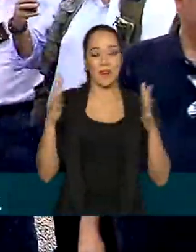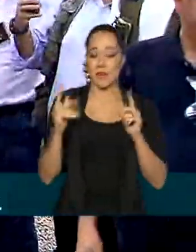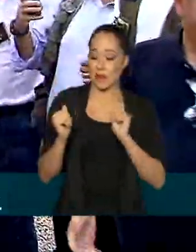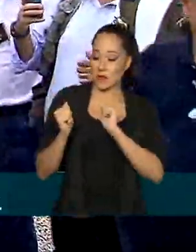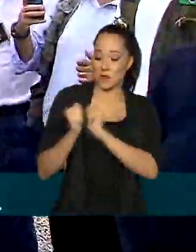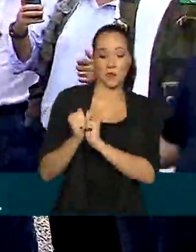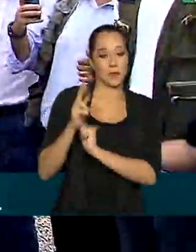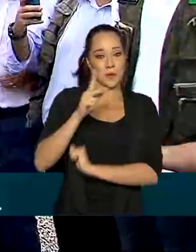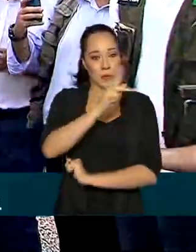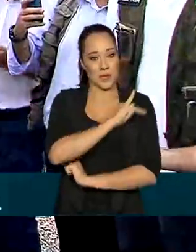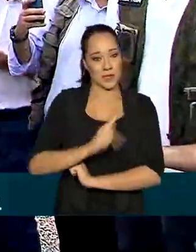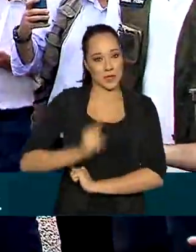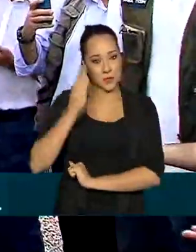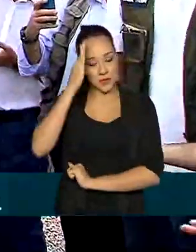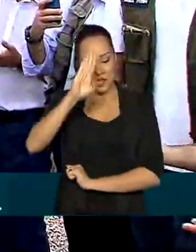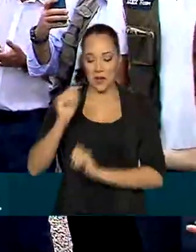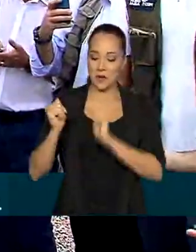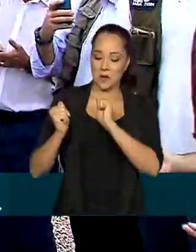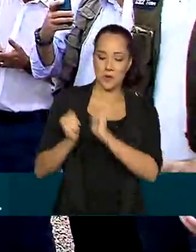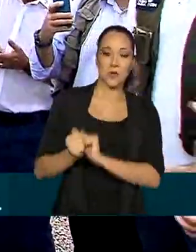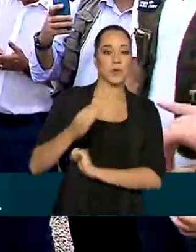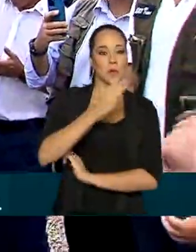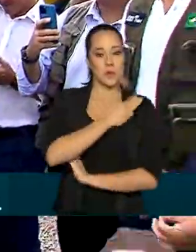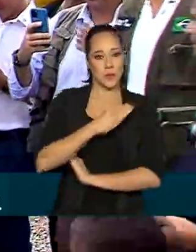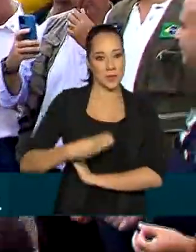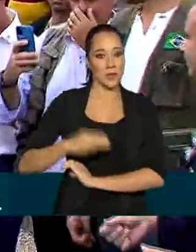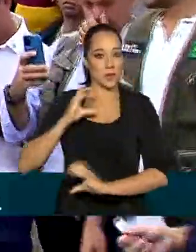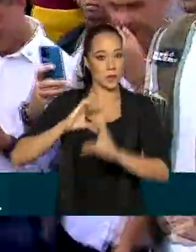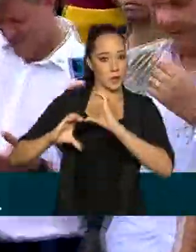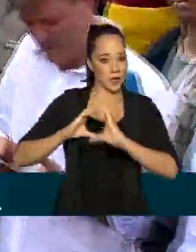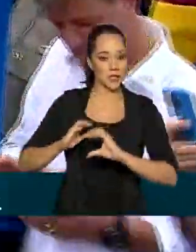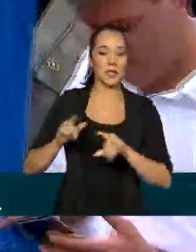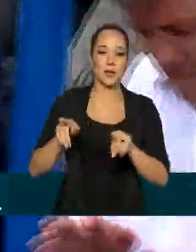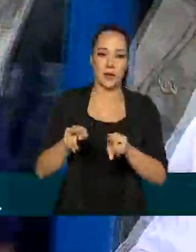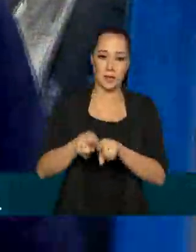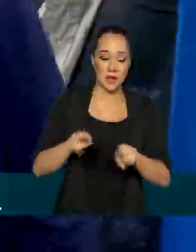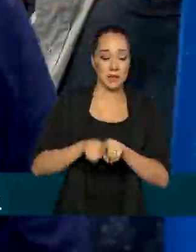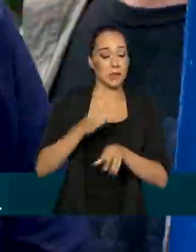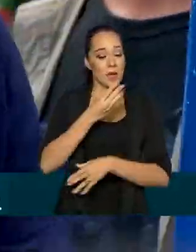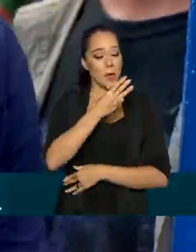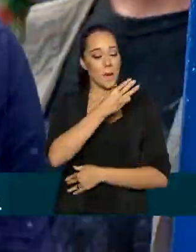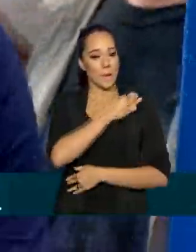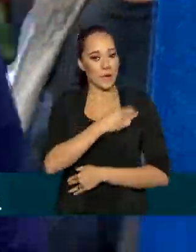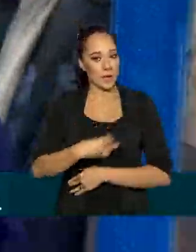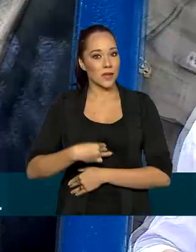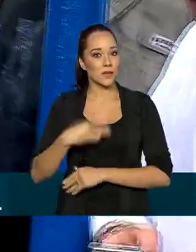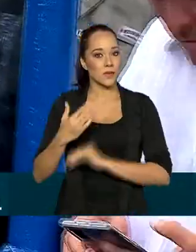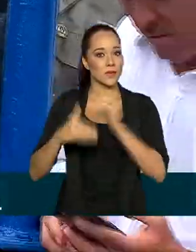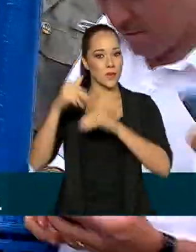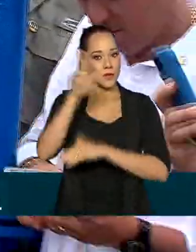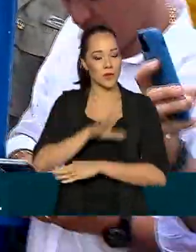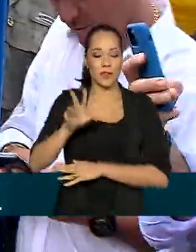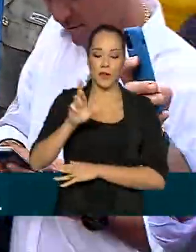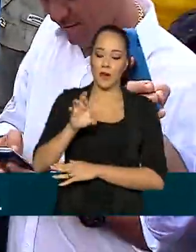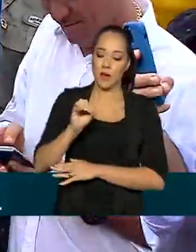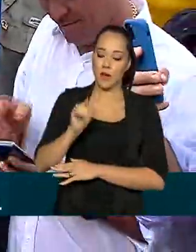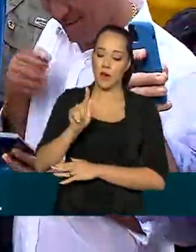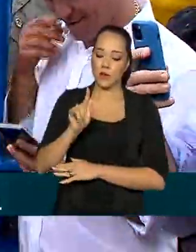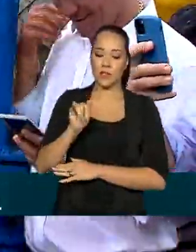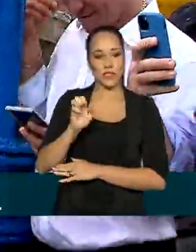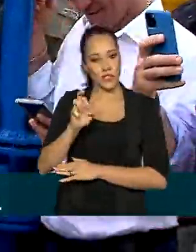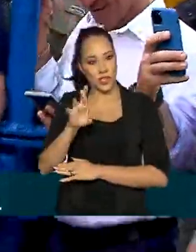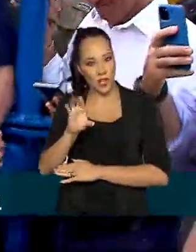ministro das comunicações, Fábio Faria, também ministro do desenvolvimento regional, Rogério Marinho, fazendo essa